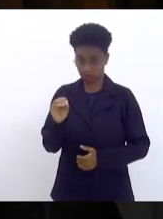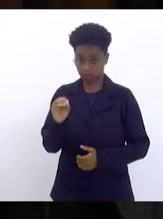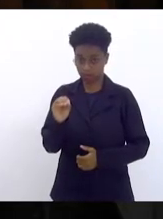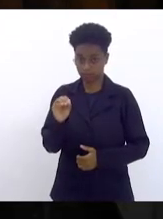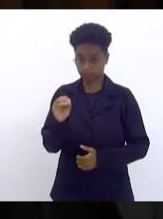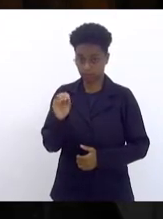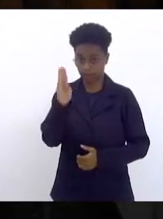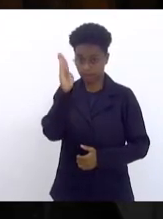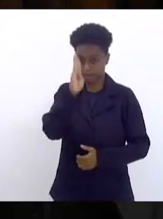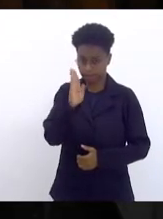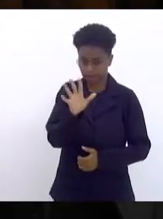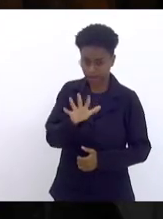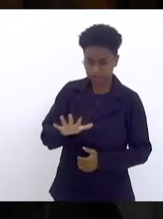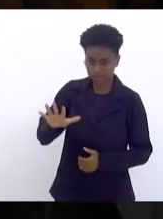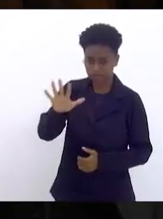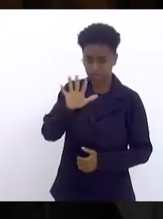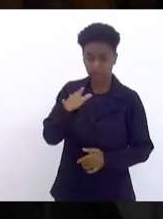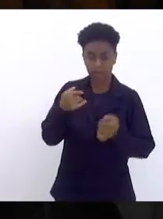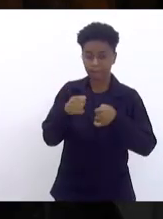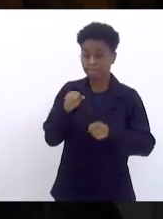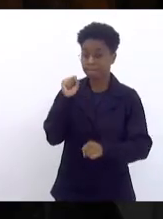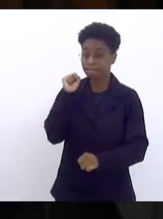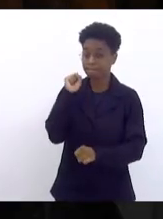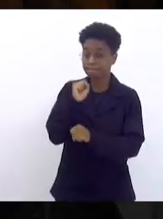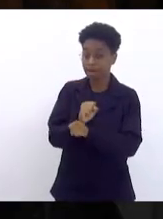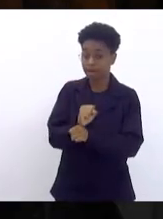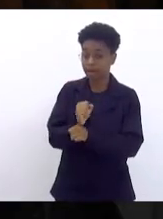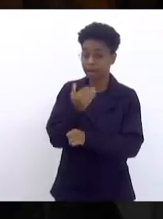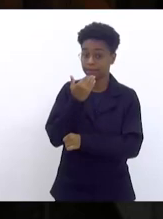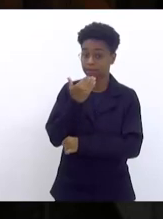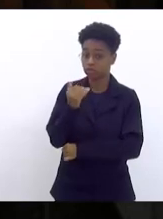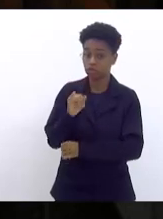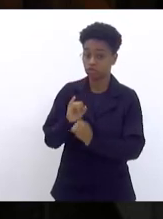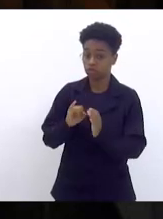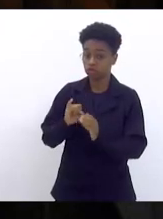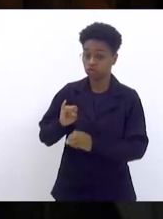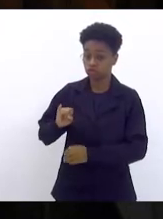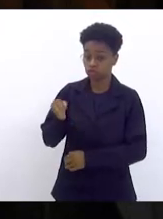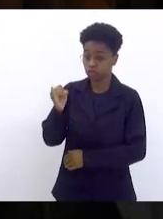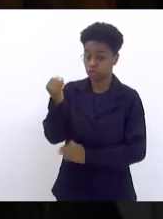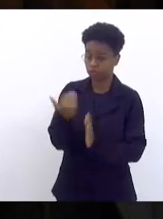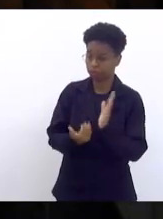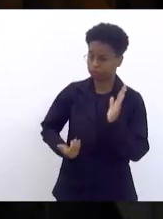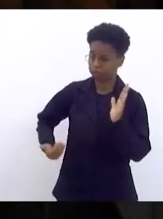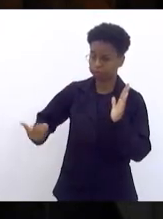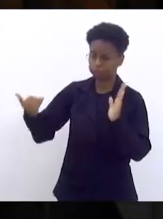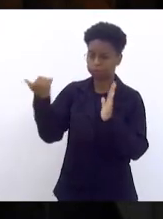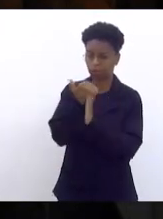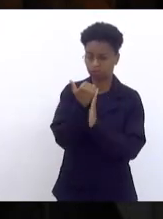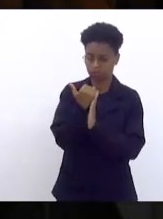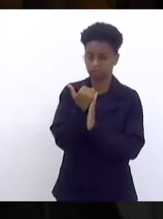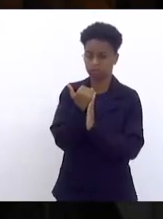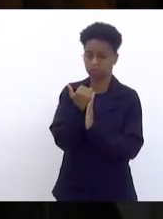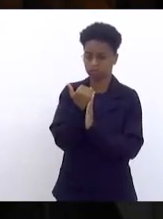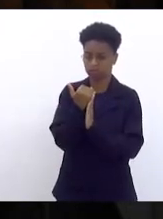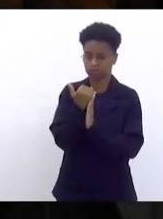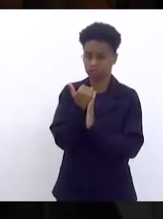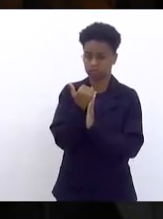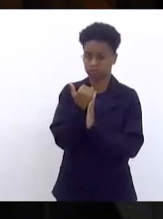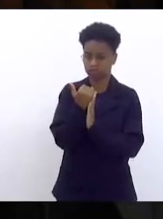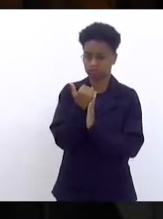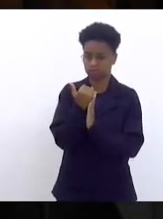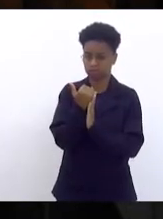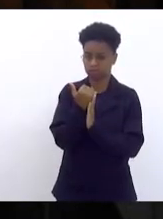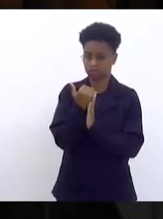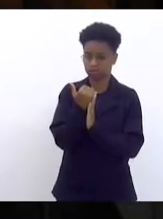deixe de cobrar os juros extorsivos para calcular